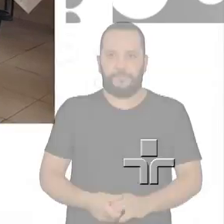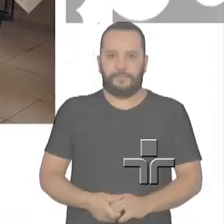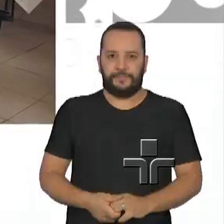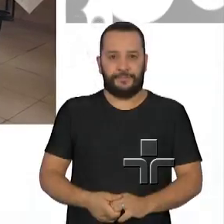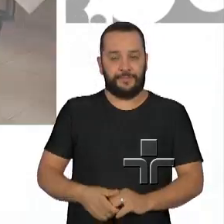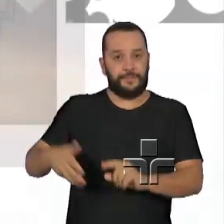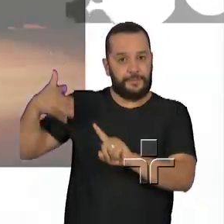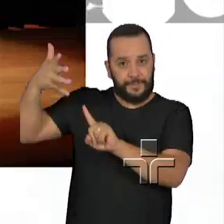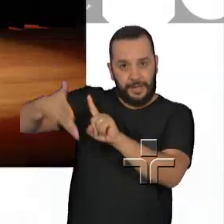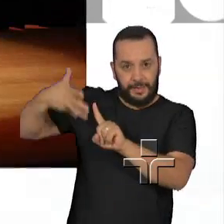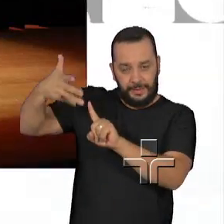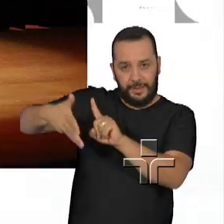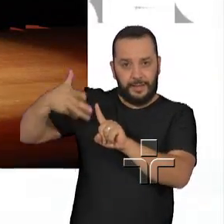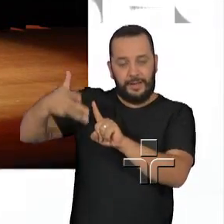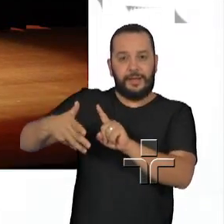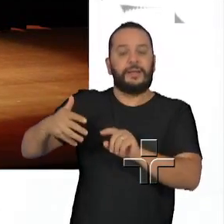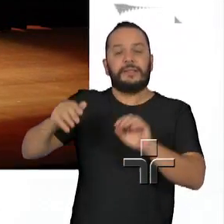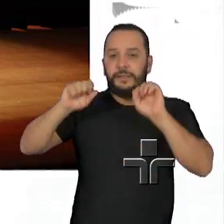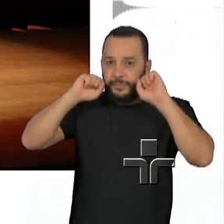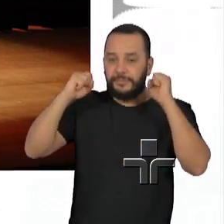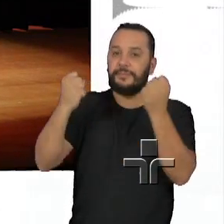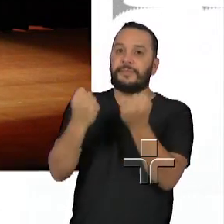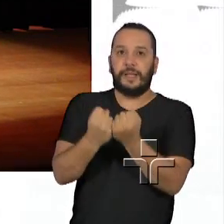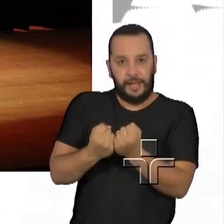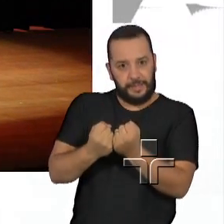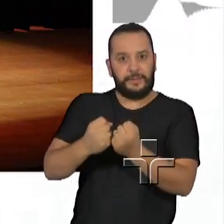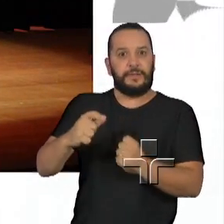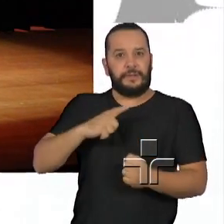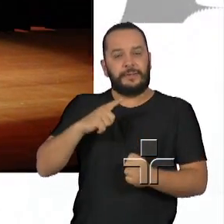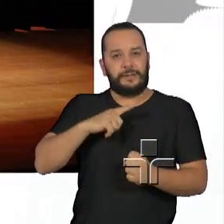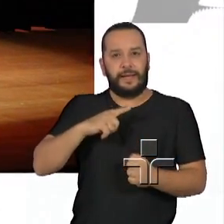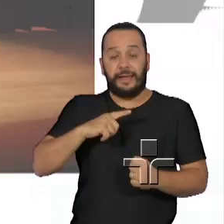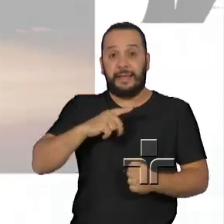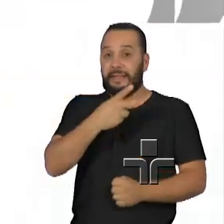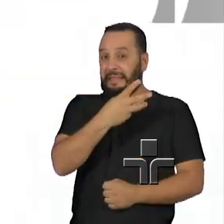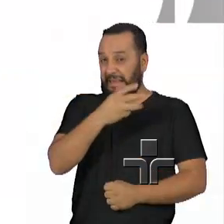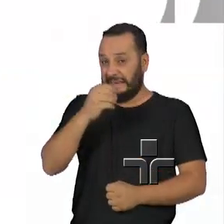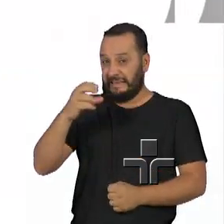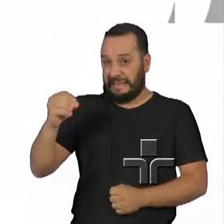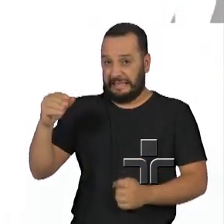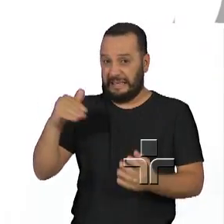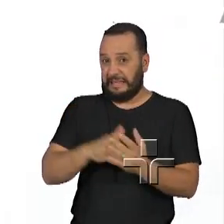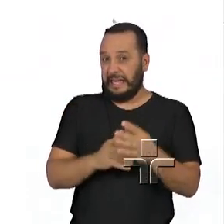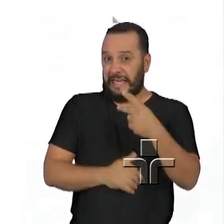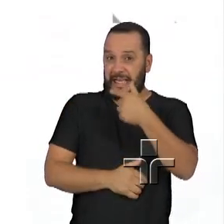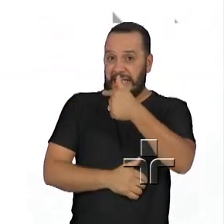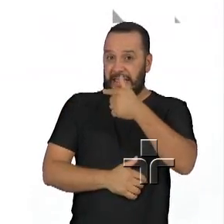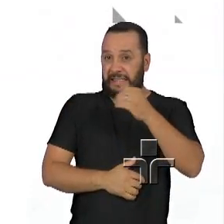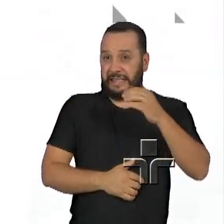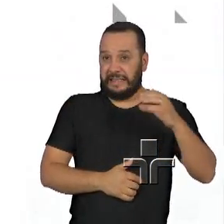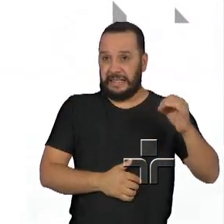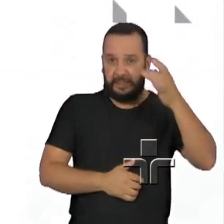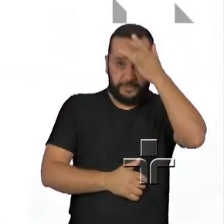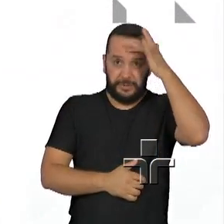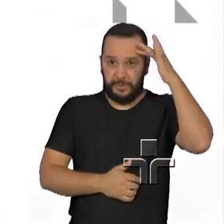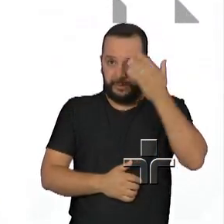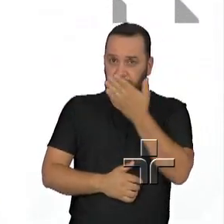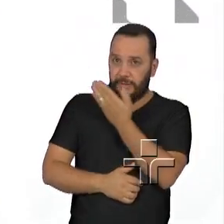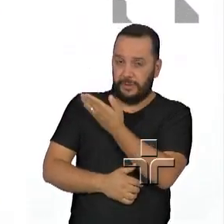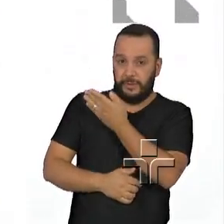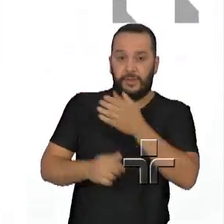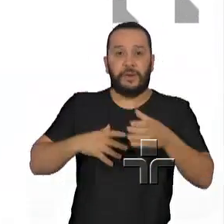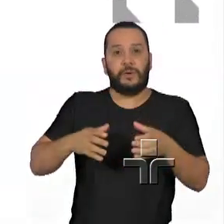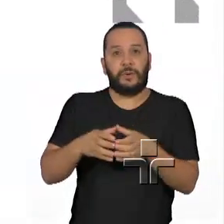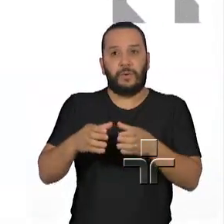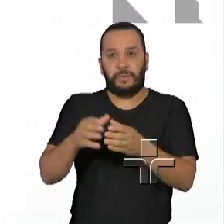Palestras, seminários, eventos com a participação de 300 e até 700 pessoas. A rede de proteção